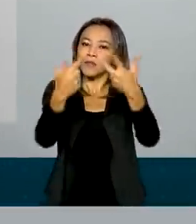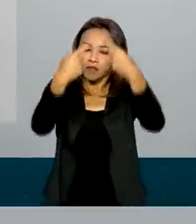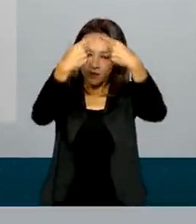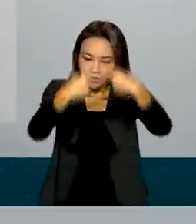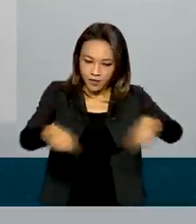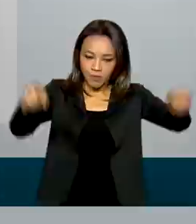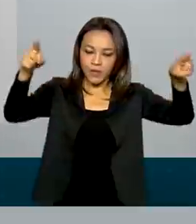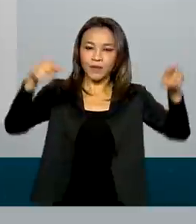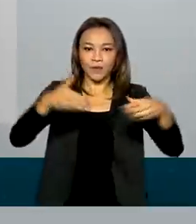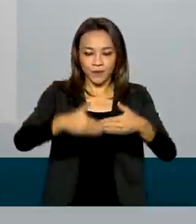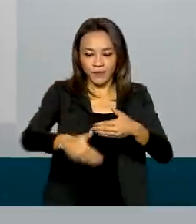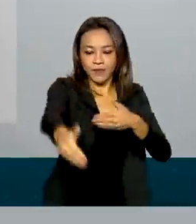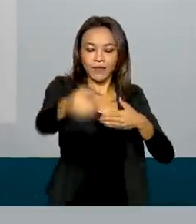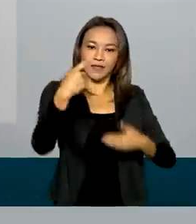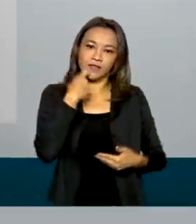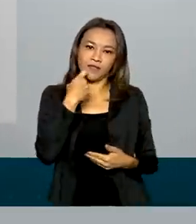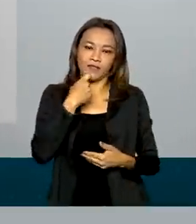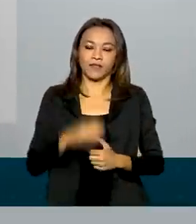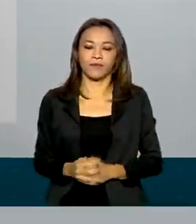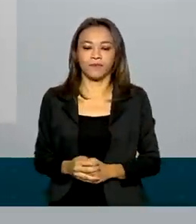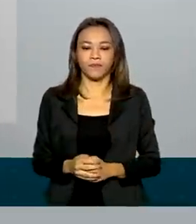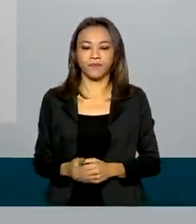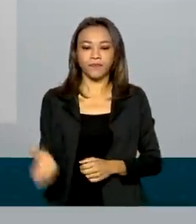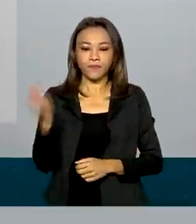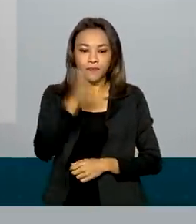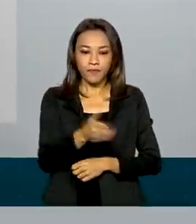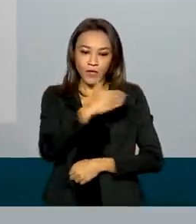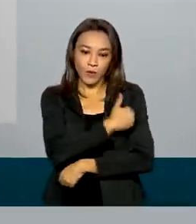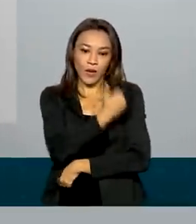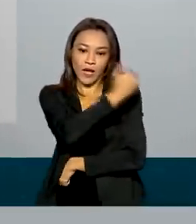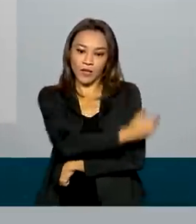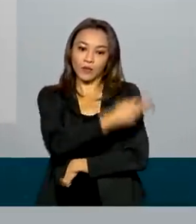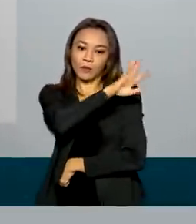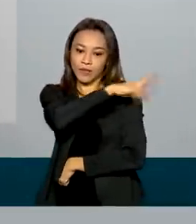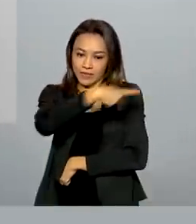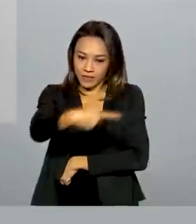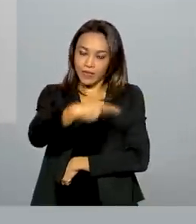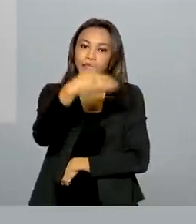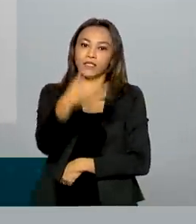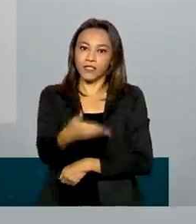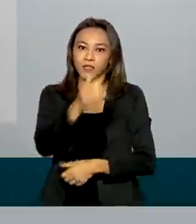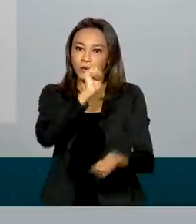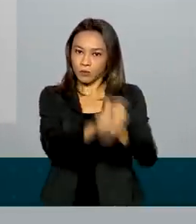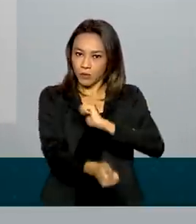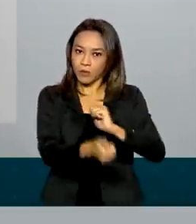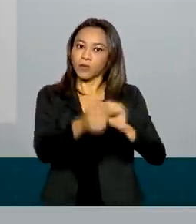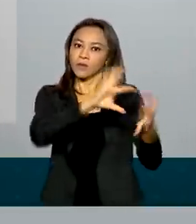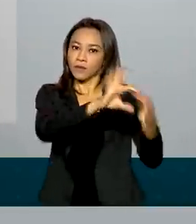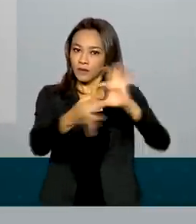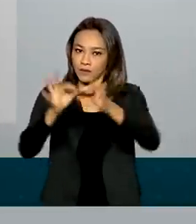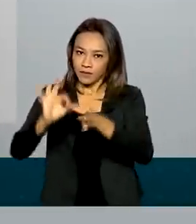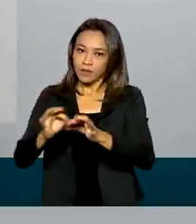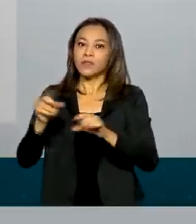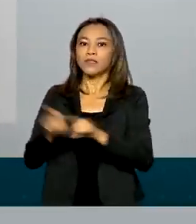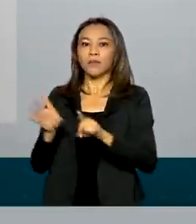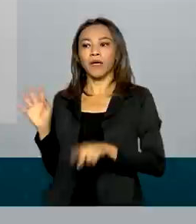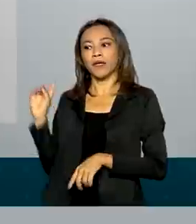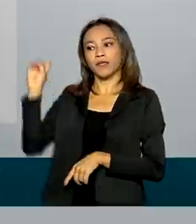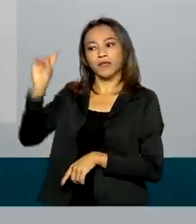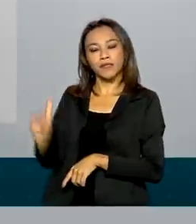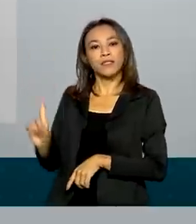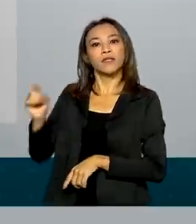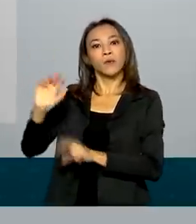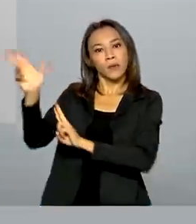nesta sexta-feira. Estou acompanhado do presidente do Comitê Olímpico do Brasil, Paulo Wanderlei, e fomos recepcionados pelo embaixador do Brasil